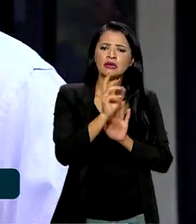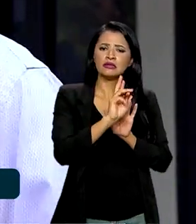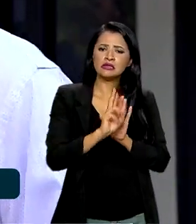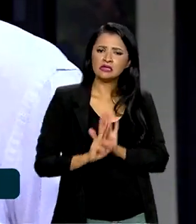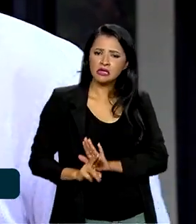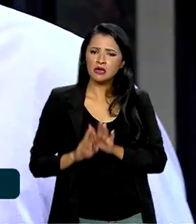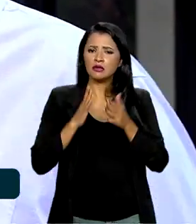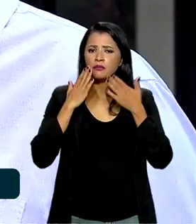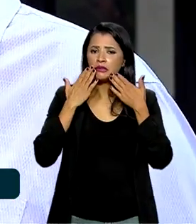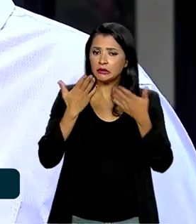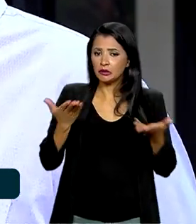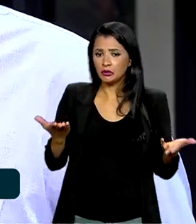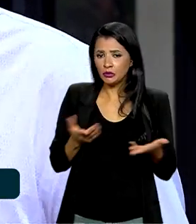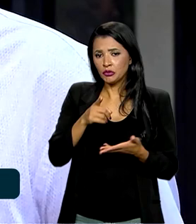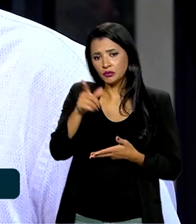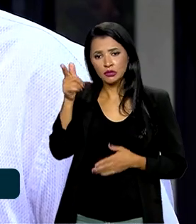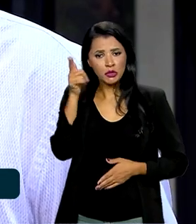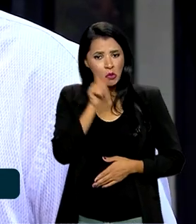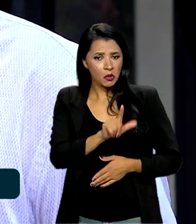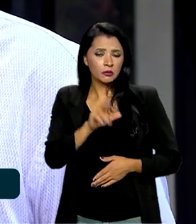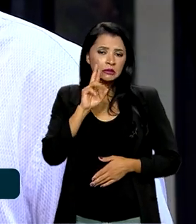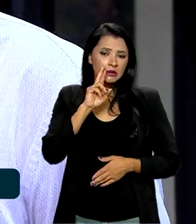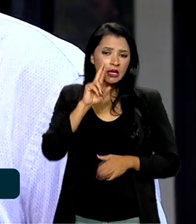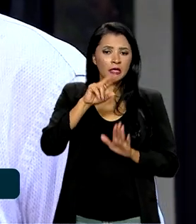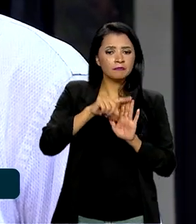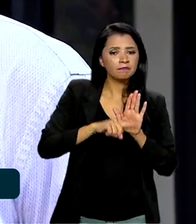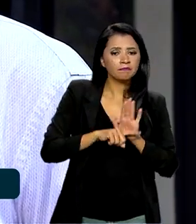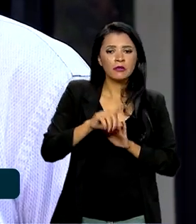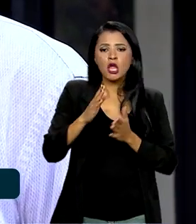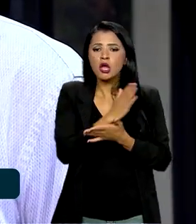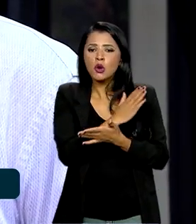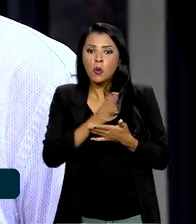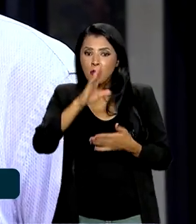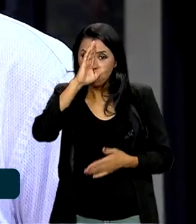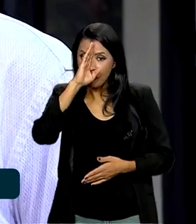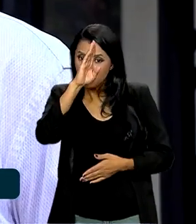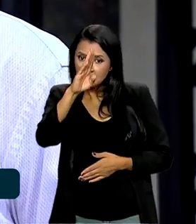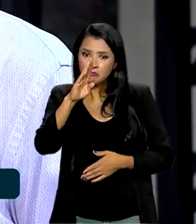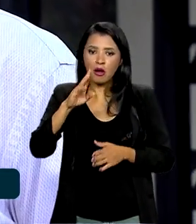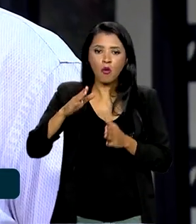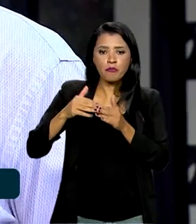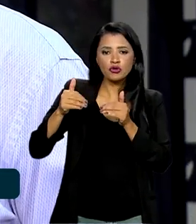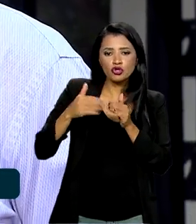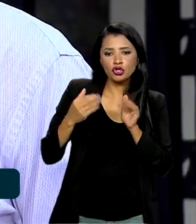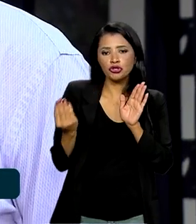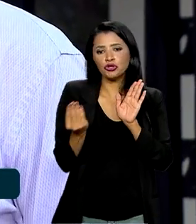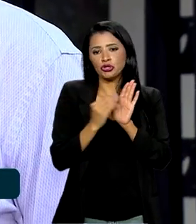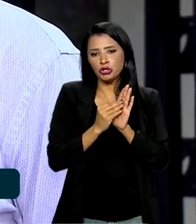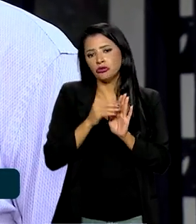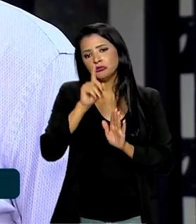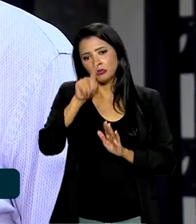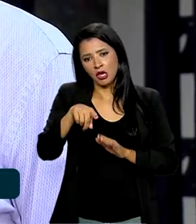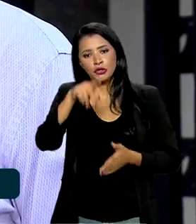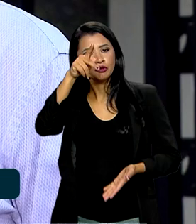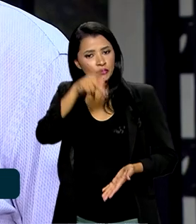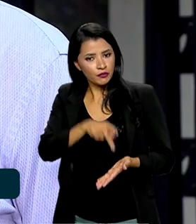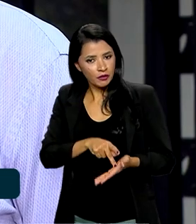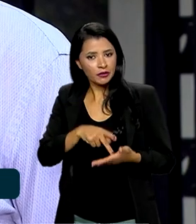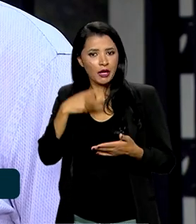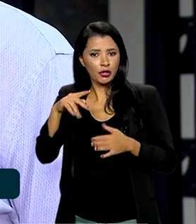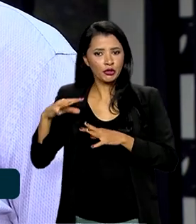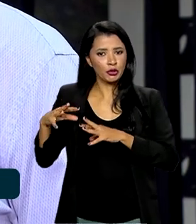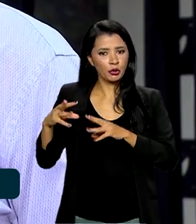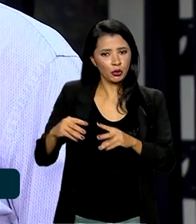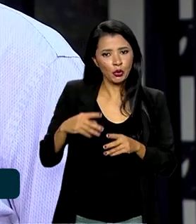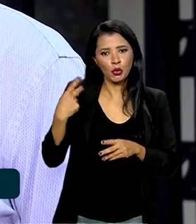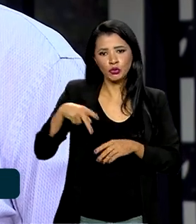que foram apresentados hoje, o senhor consegue listar para a gente algumas das principais demandas, que sejam realmente demandas de todos os